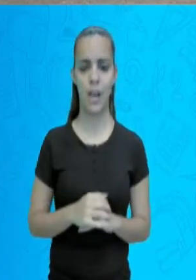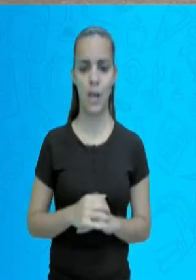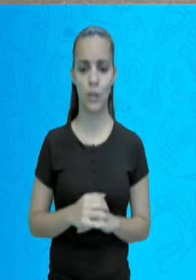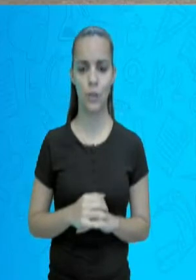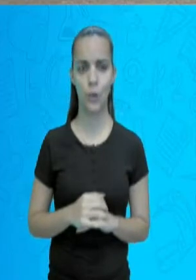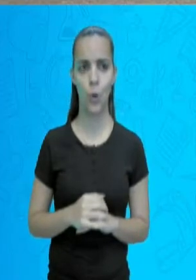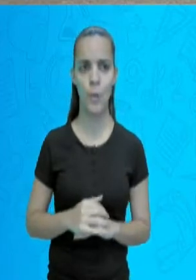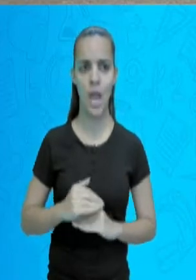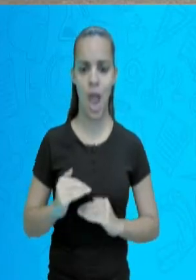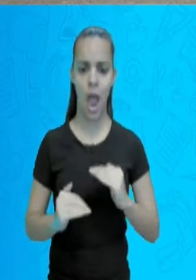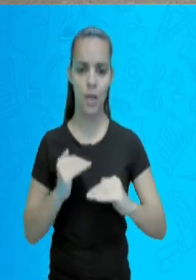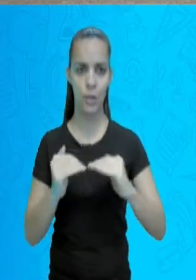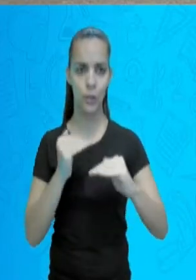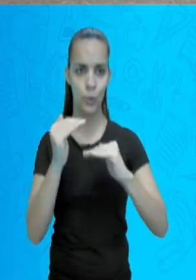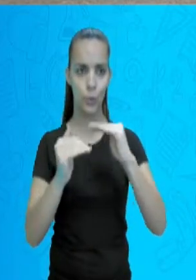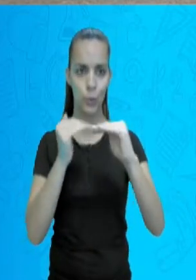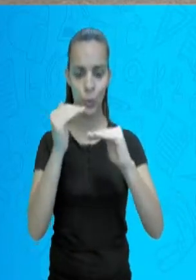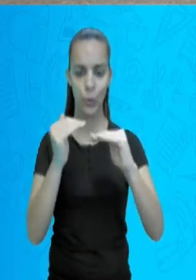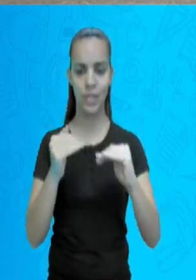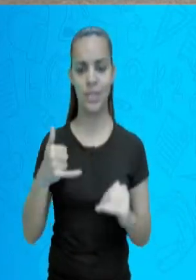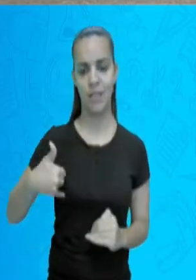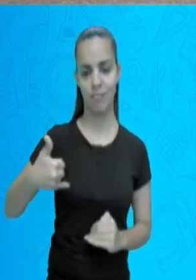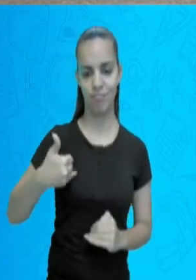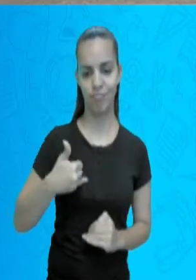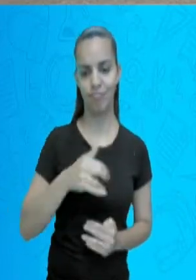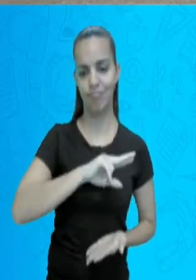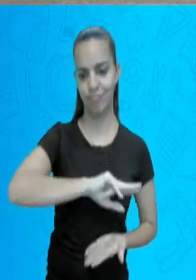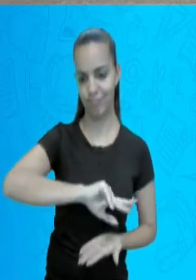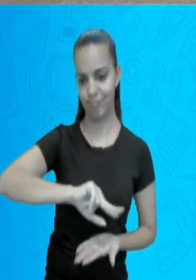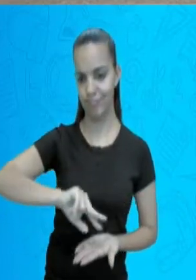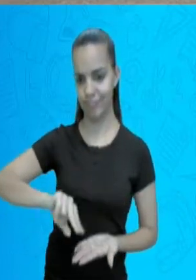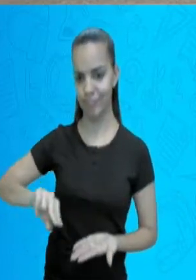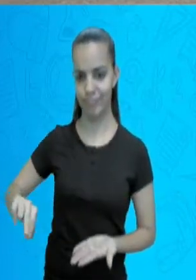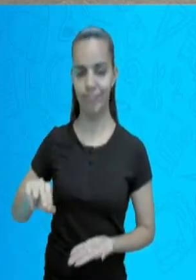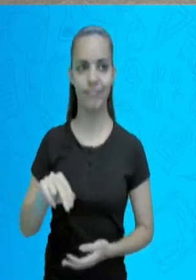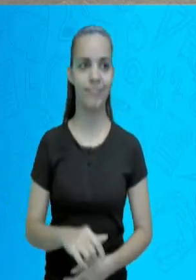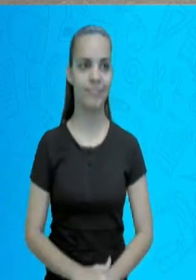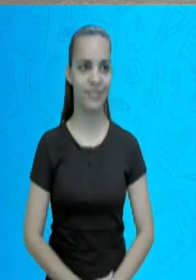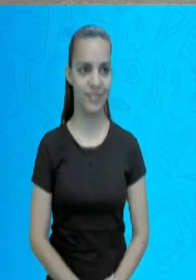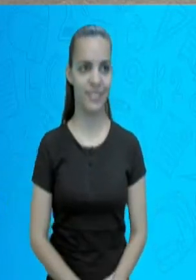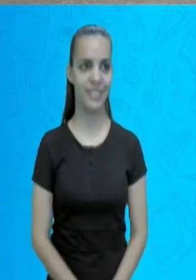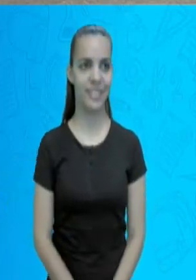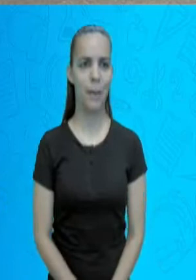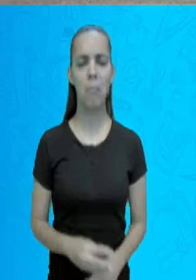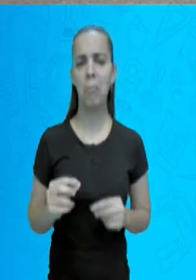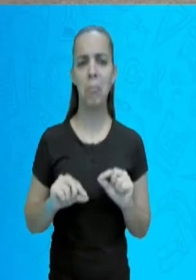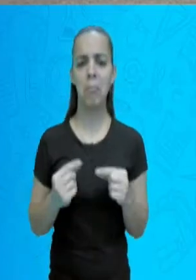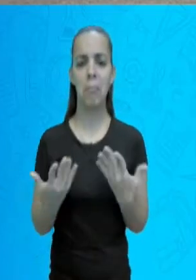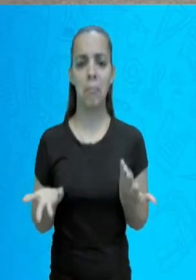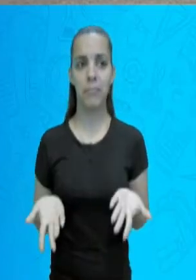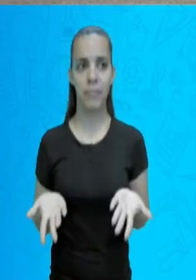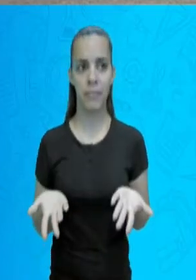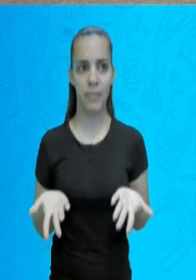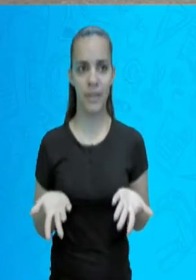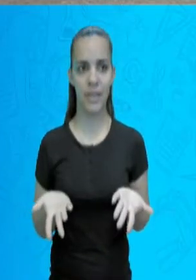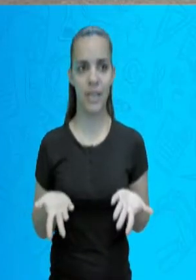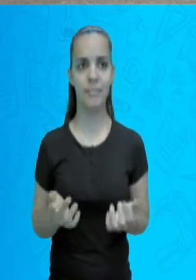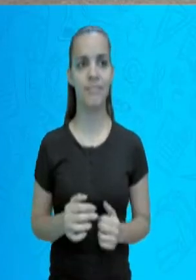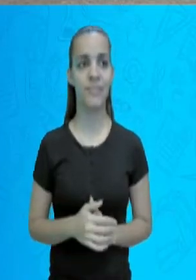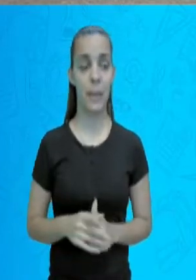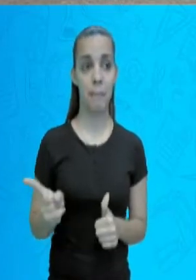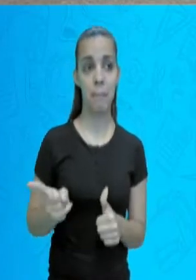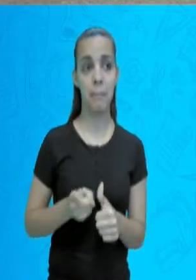etária, sobre as pirâmides etárias. Para que elas servem? Primeiro, né?